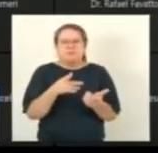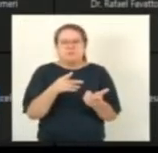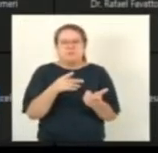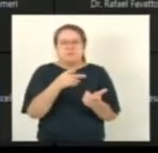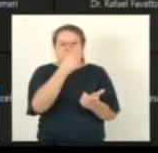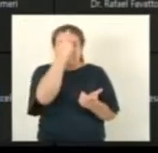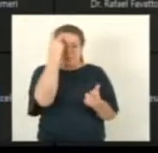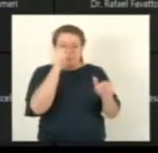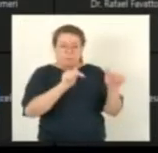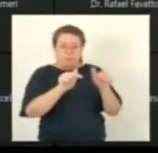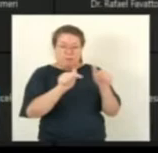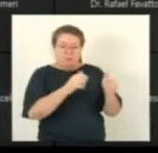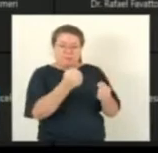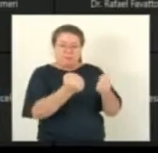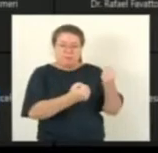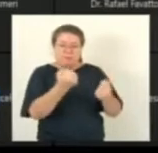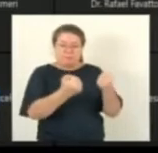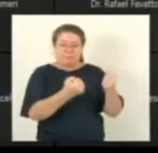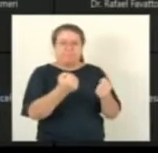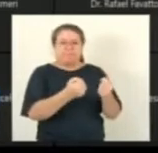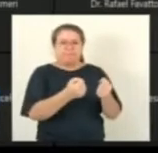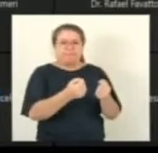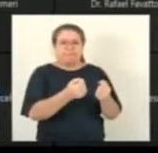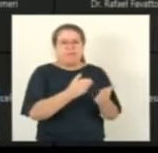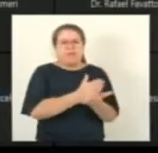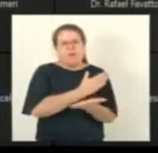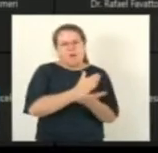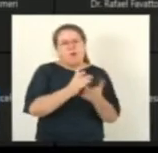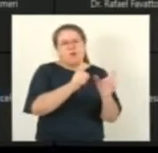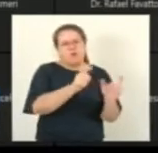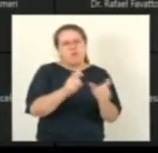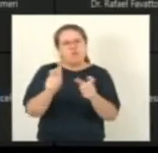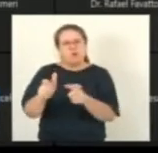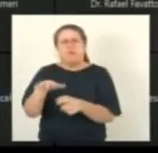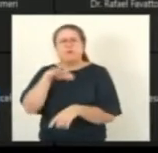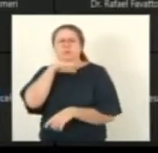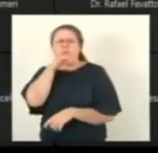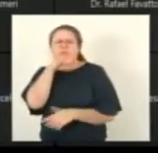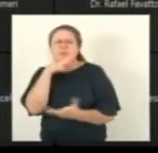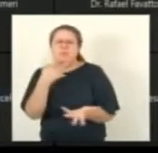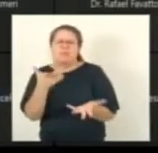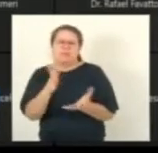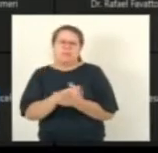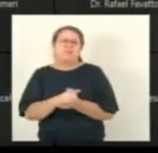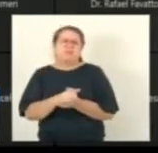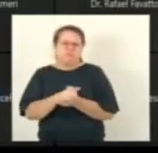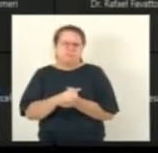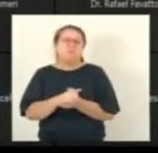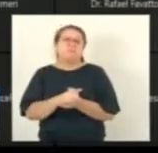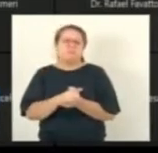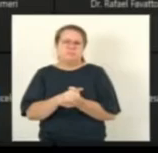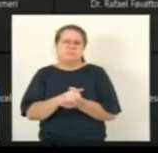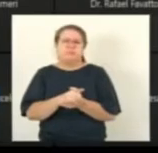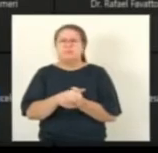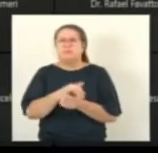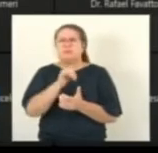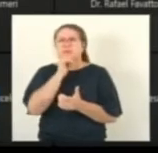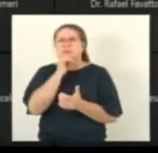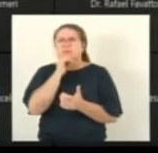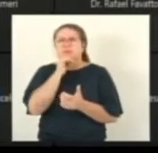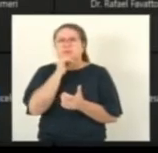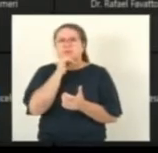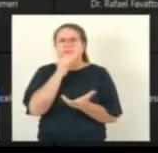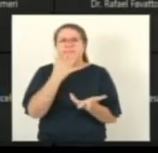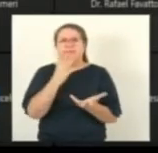vão ter que tem locais que ainda estão muito ruins eles colocam uma região muito grande coloca a região de